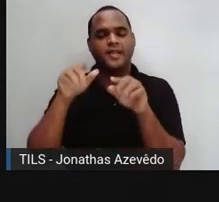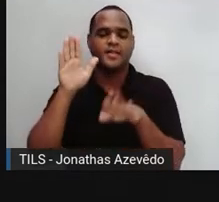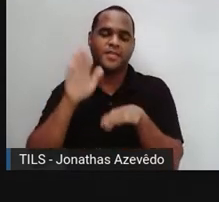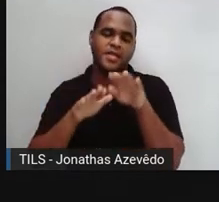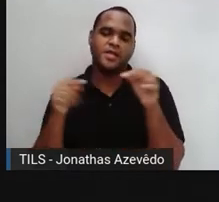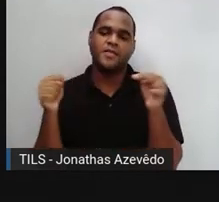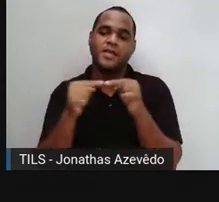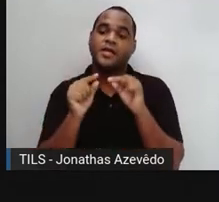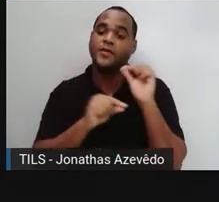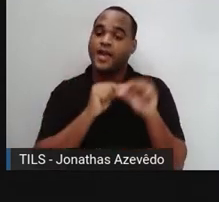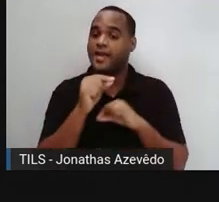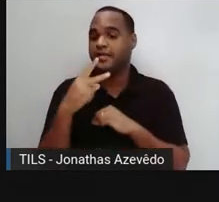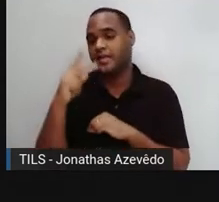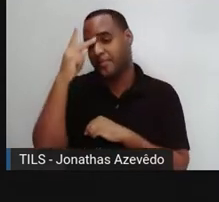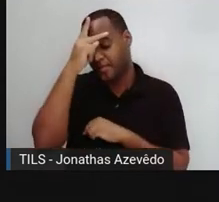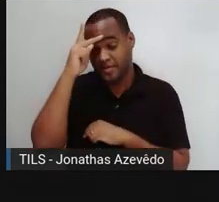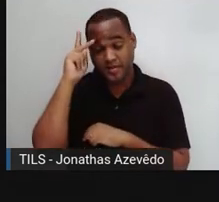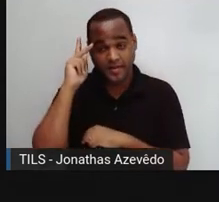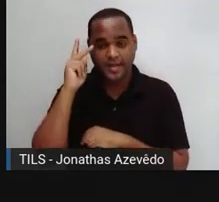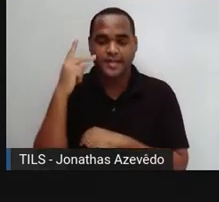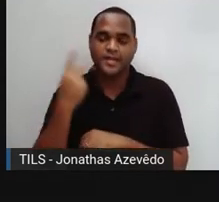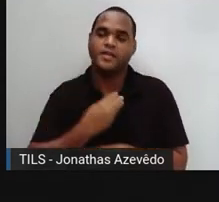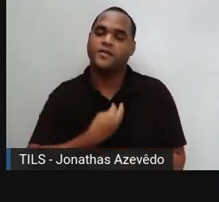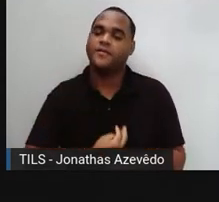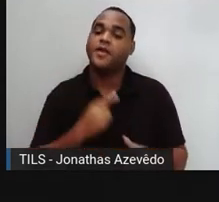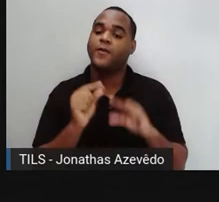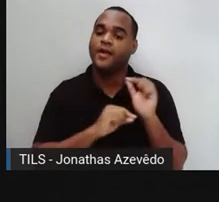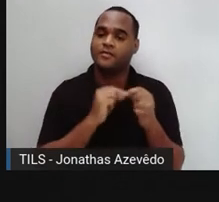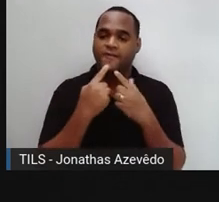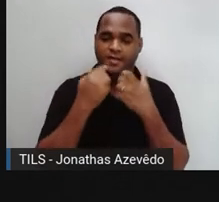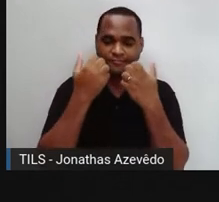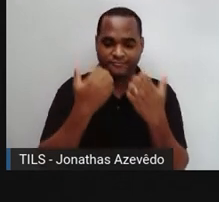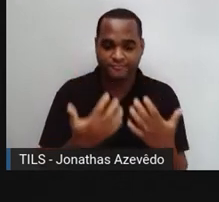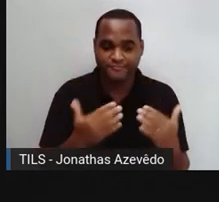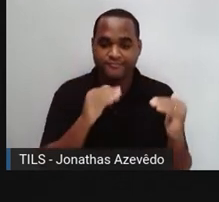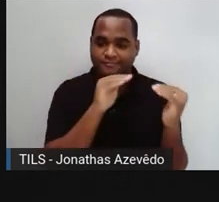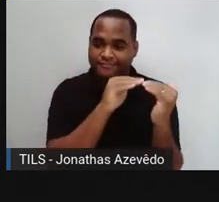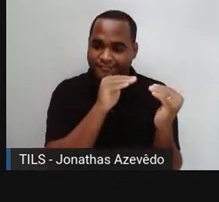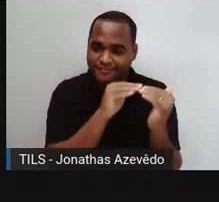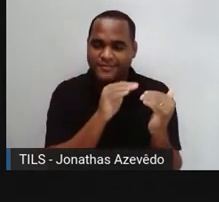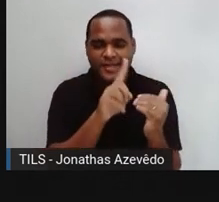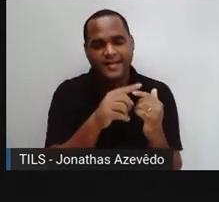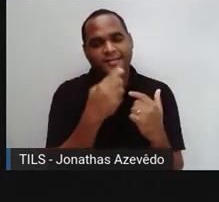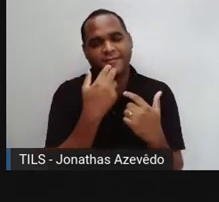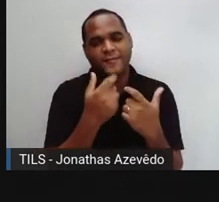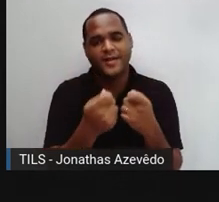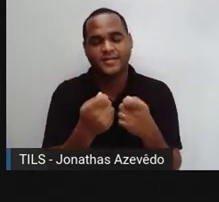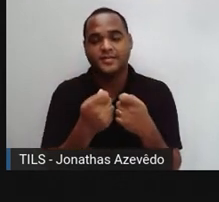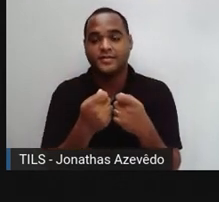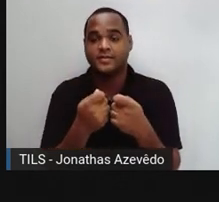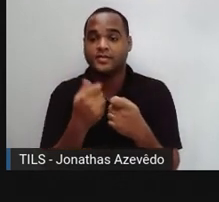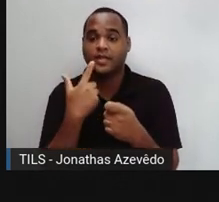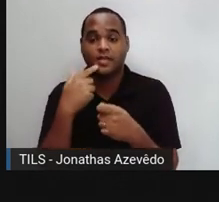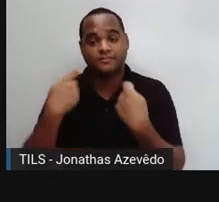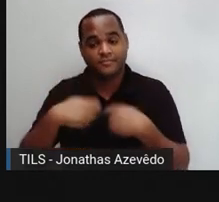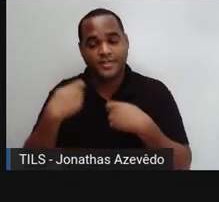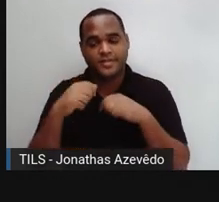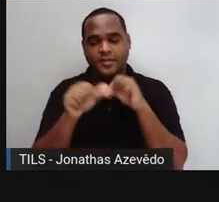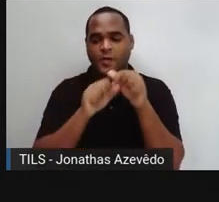momento e da pessoa com que se está falando, porque a linguagem precisa estar adequada às